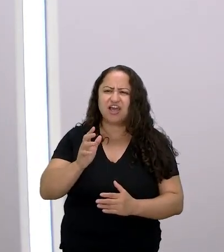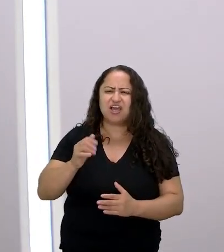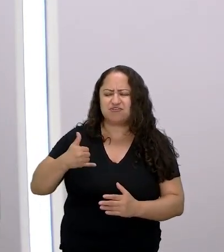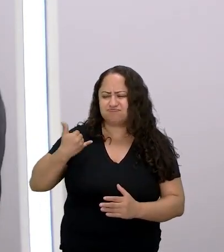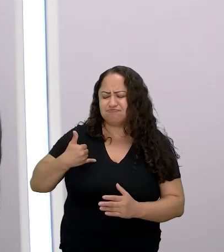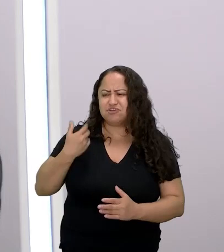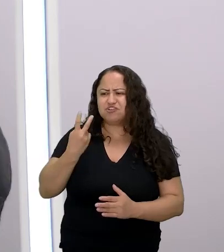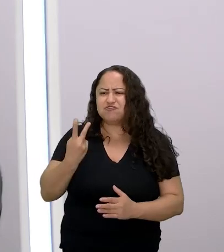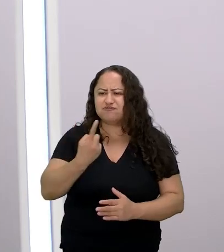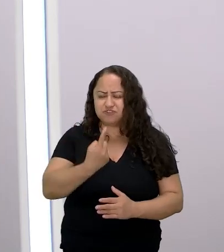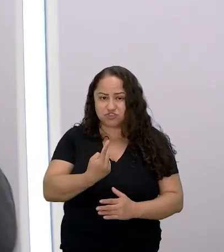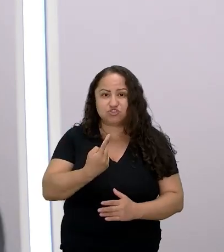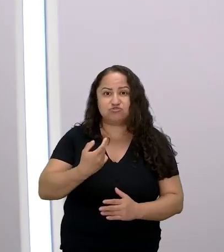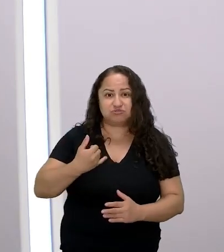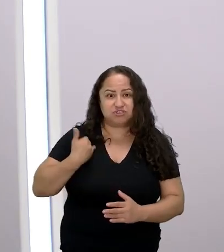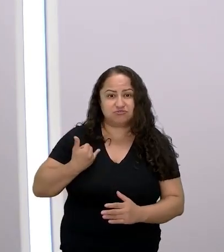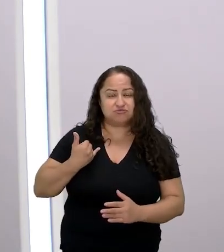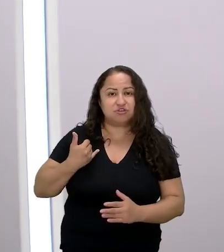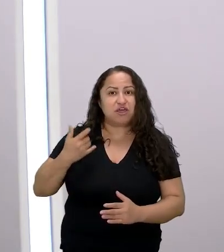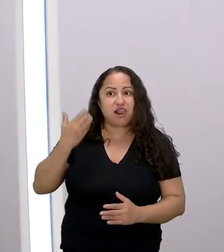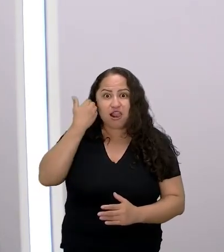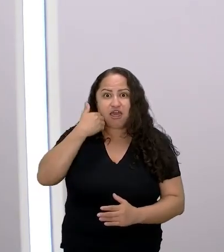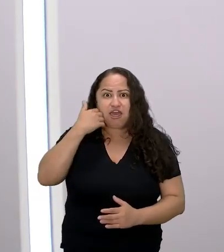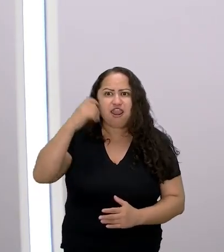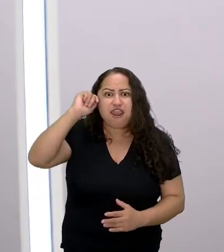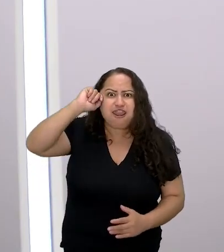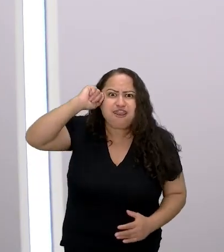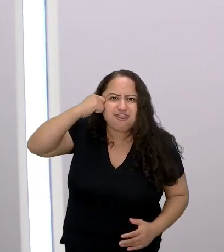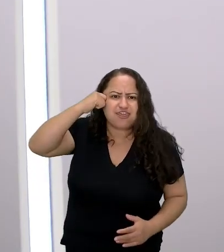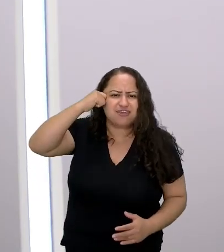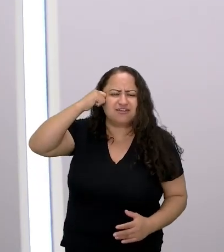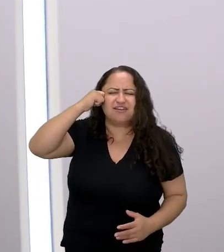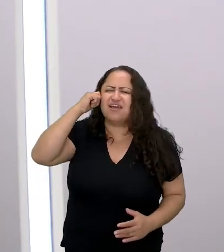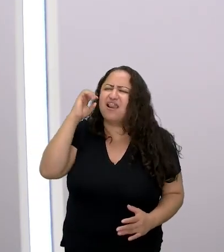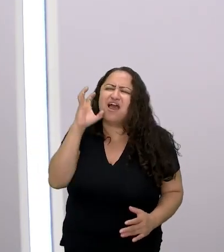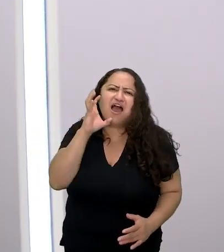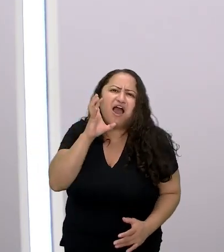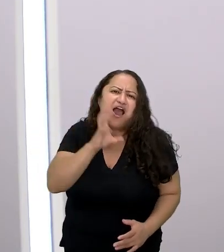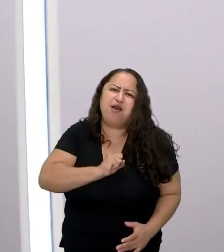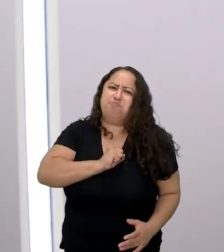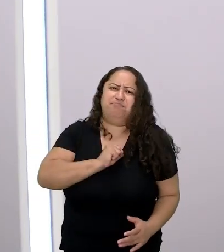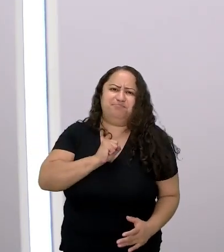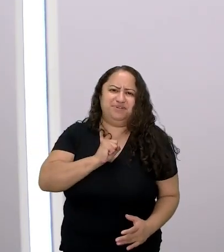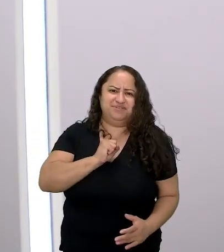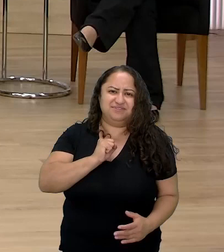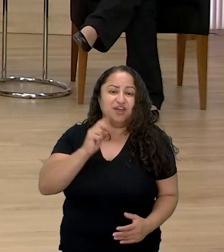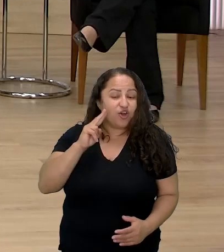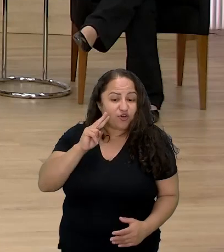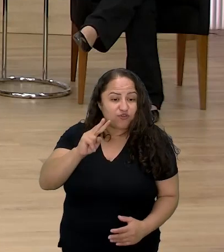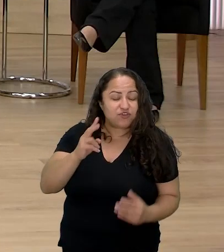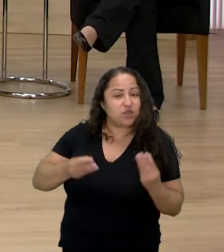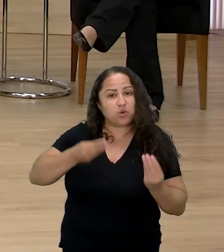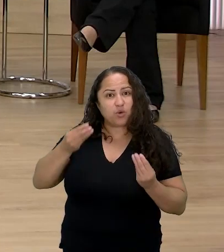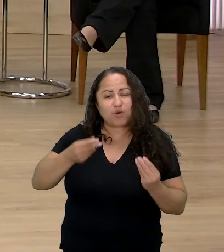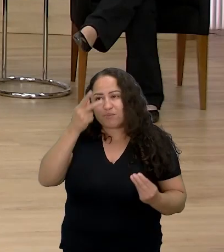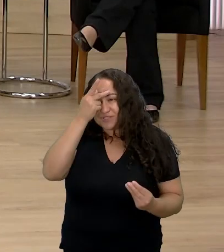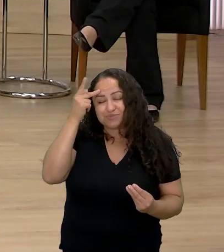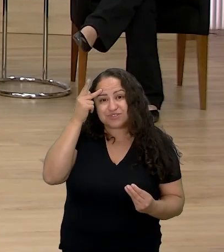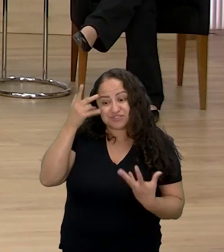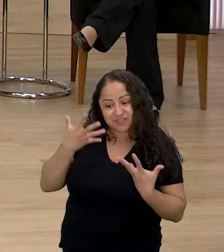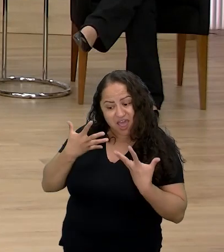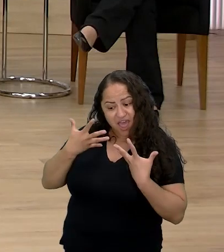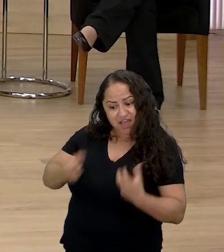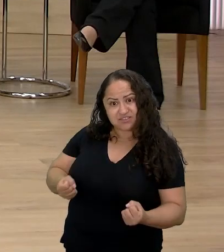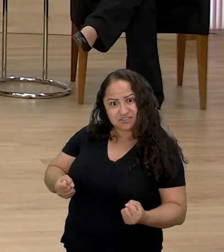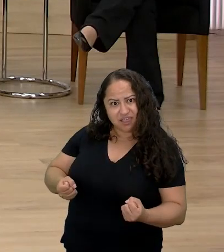morena, tem cabelos bem encaracolados e ela, assim, ama isso. E aí você vê como as pessoas que elas aceitam,